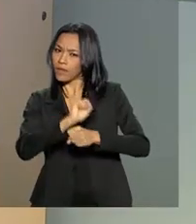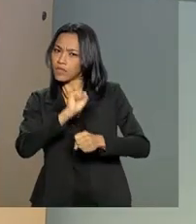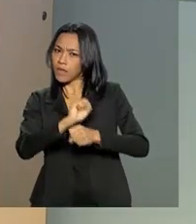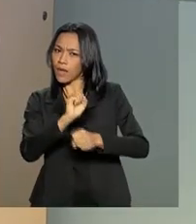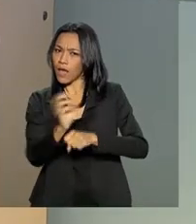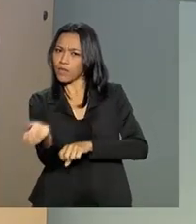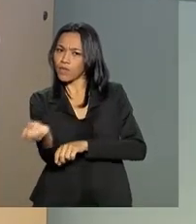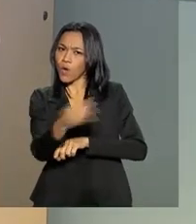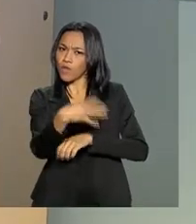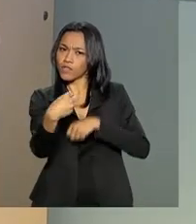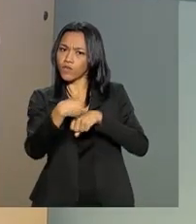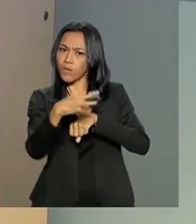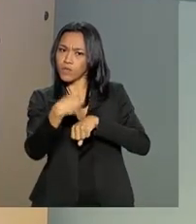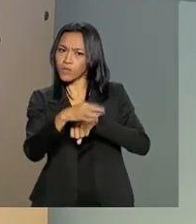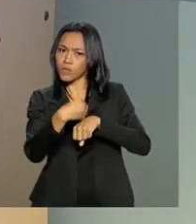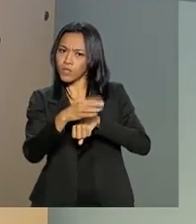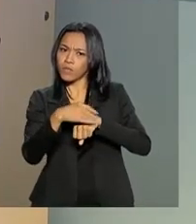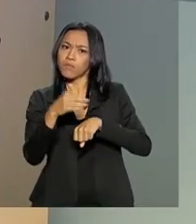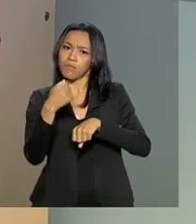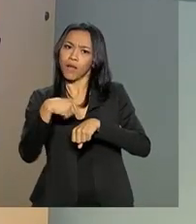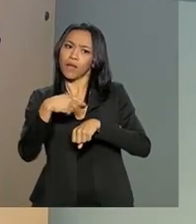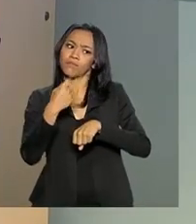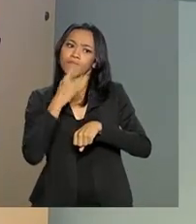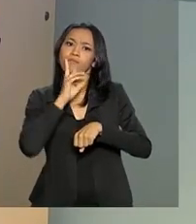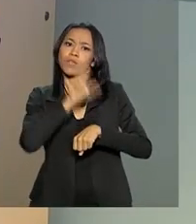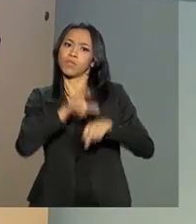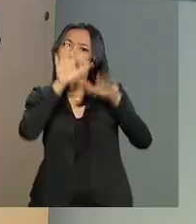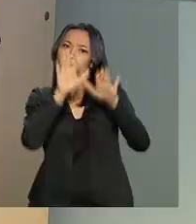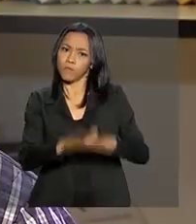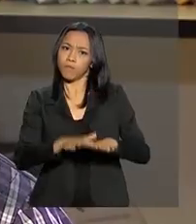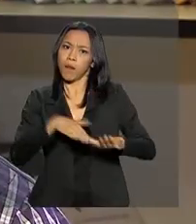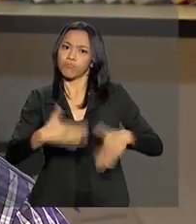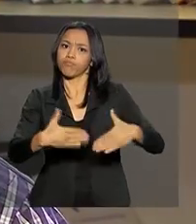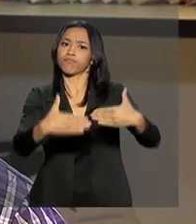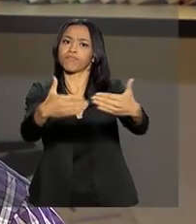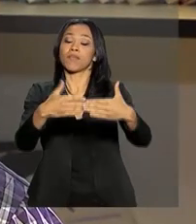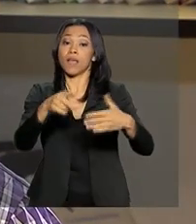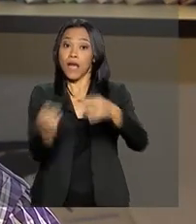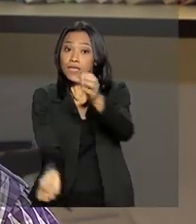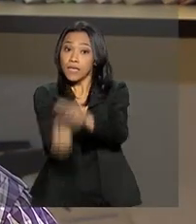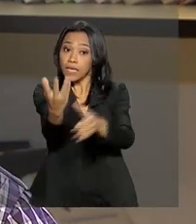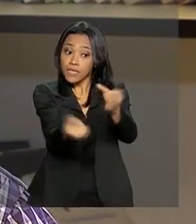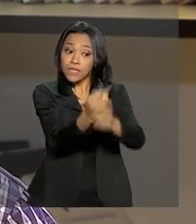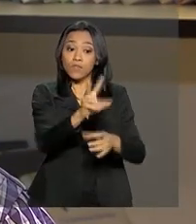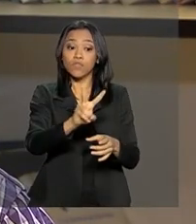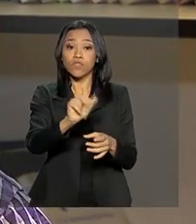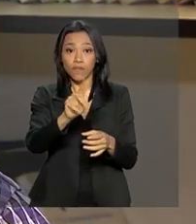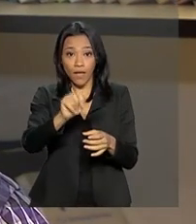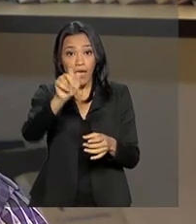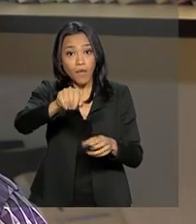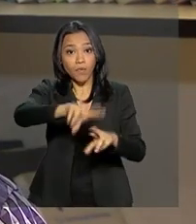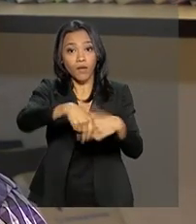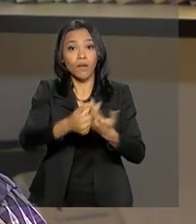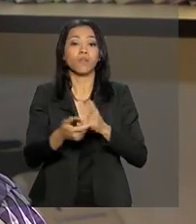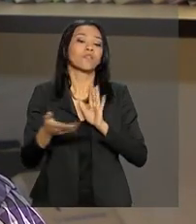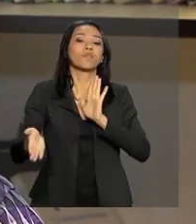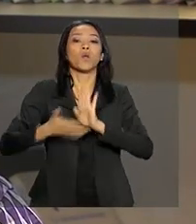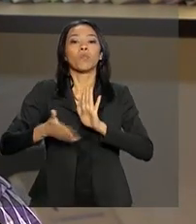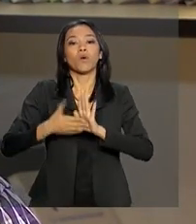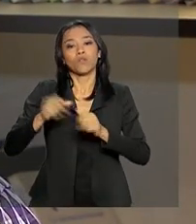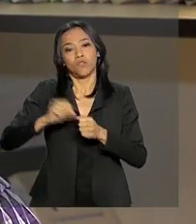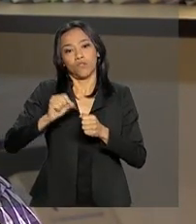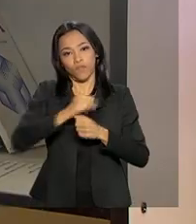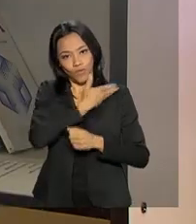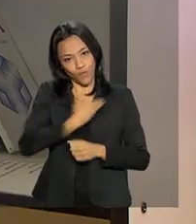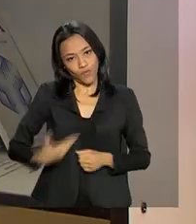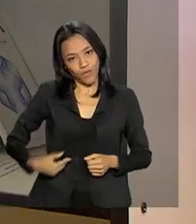recuperação da economia veio para ficar. Segundo ele, a criação de vagas pode ser reflexo de reformas feitas pelo governo, como a